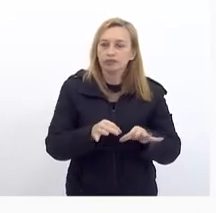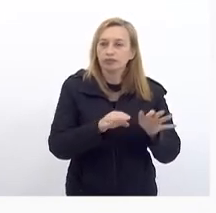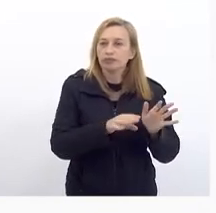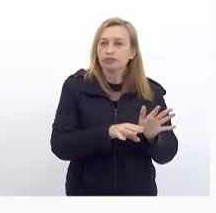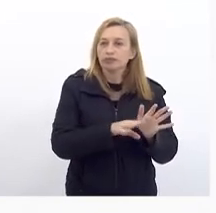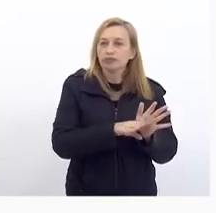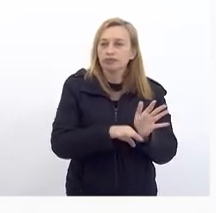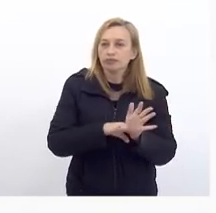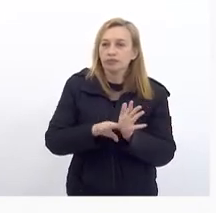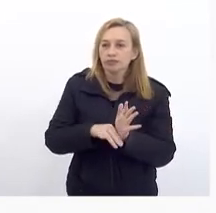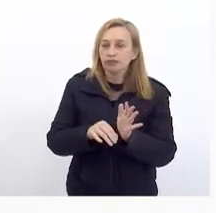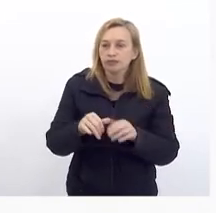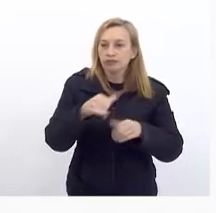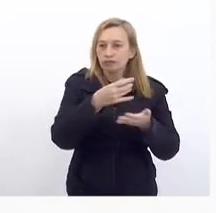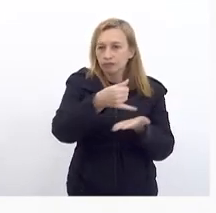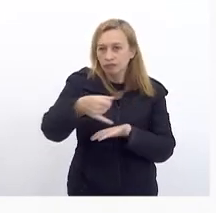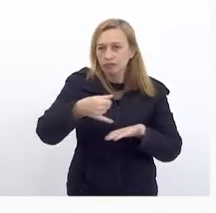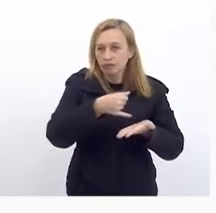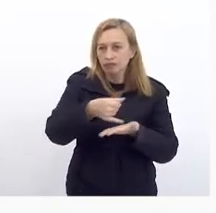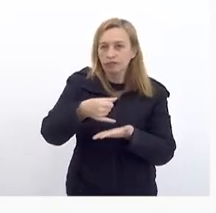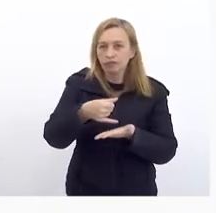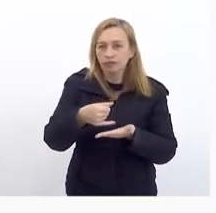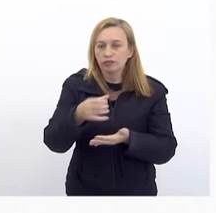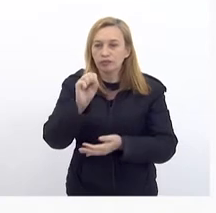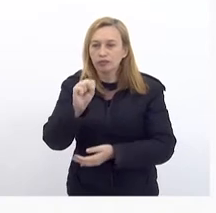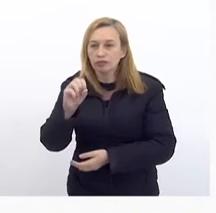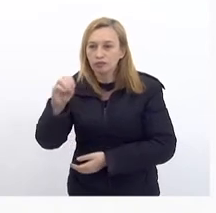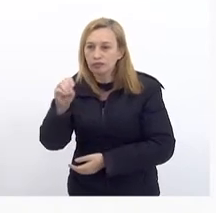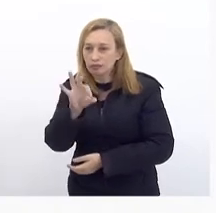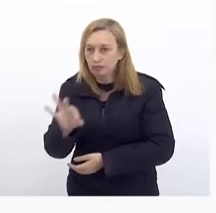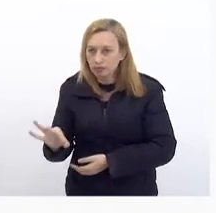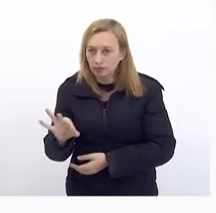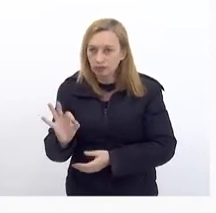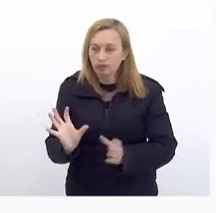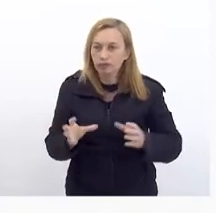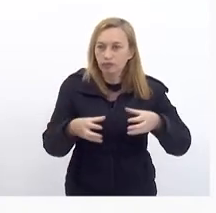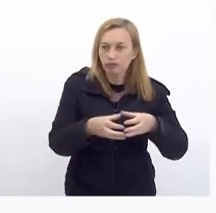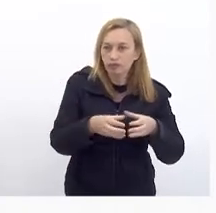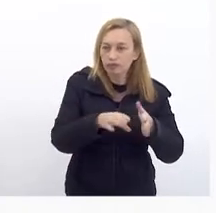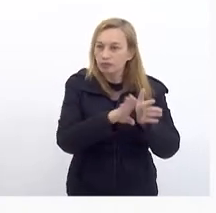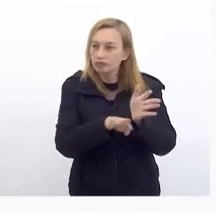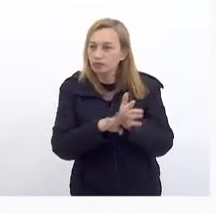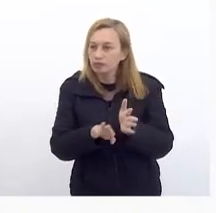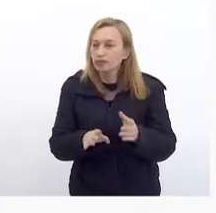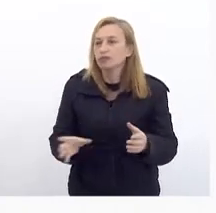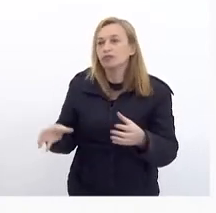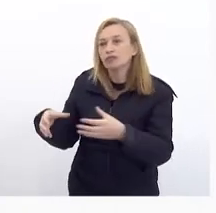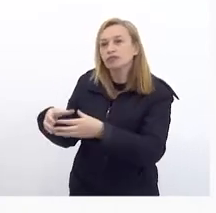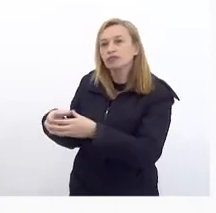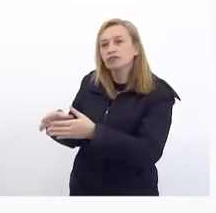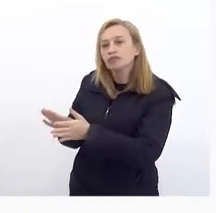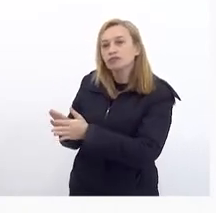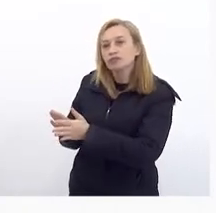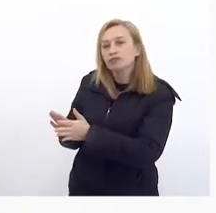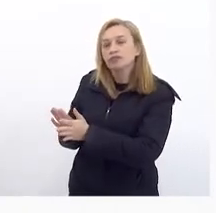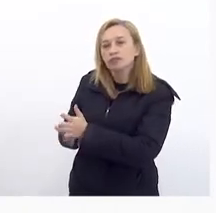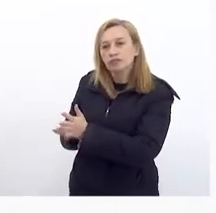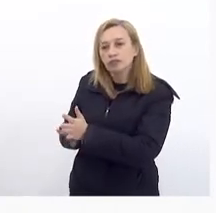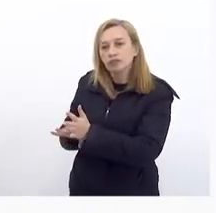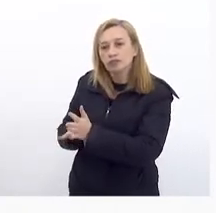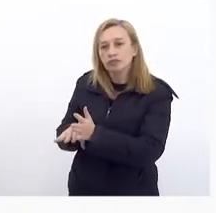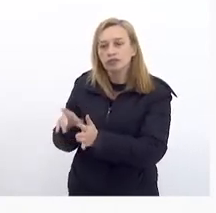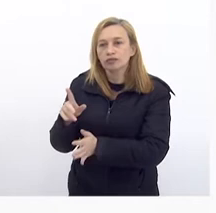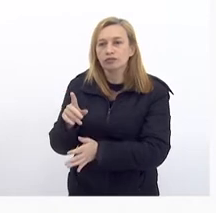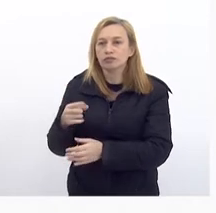Na faixa De 80% Do grupo De despesas E despesas Correntes Na faixa De 20